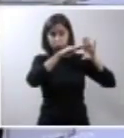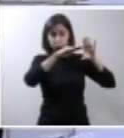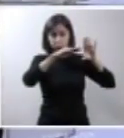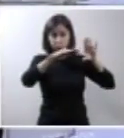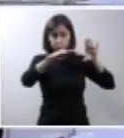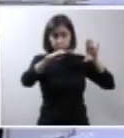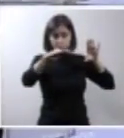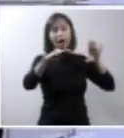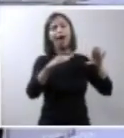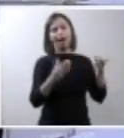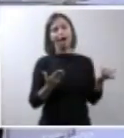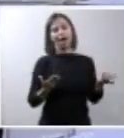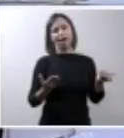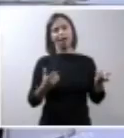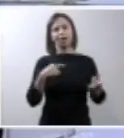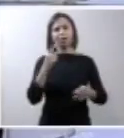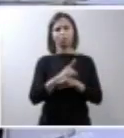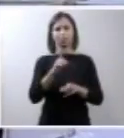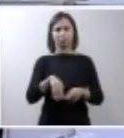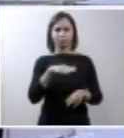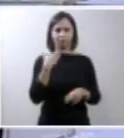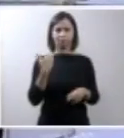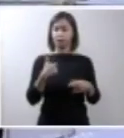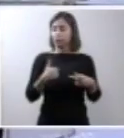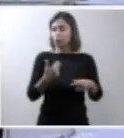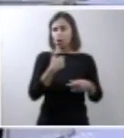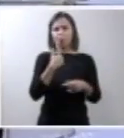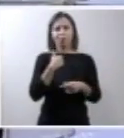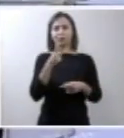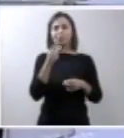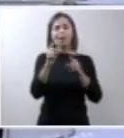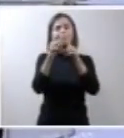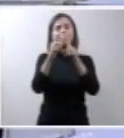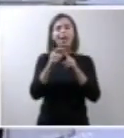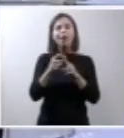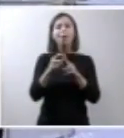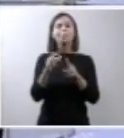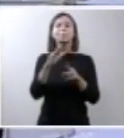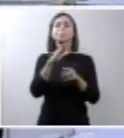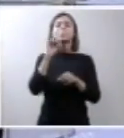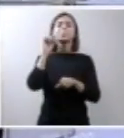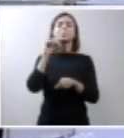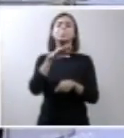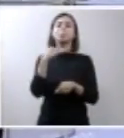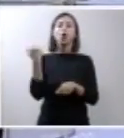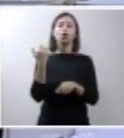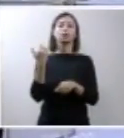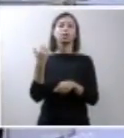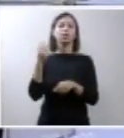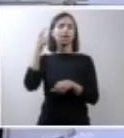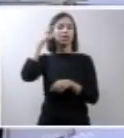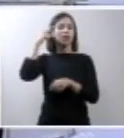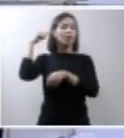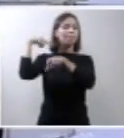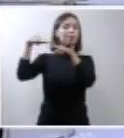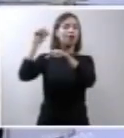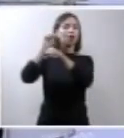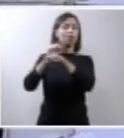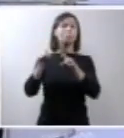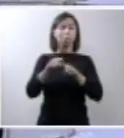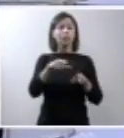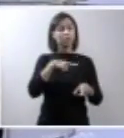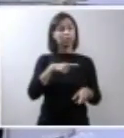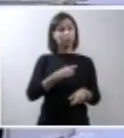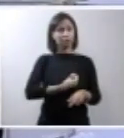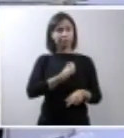há como não se aplica a gente usar a terminologia de morte encefálica no feto mesmo que ele tenha